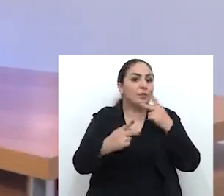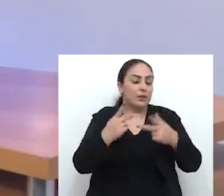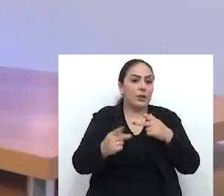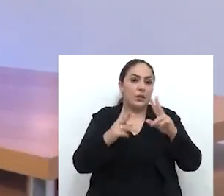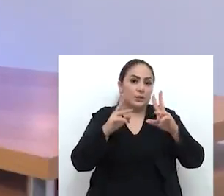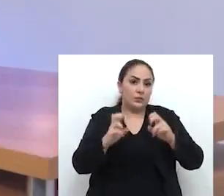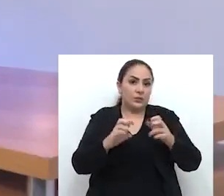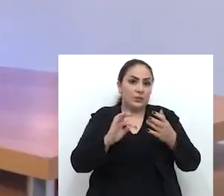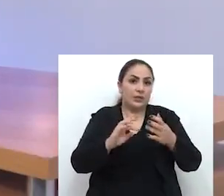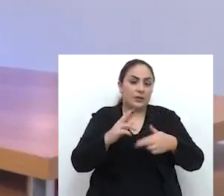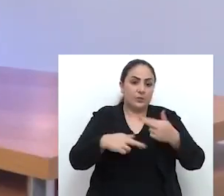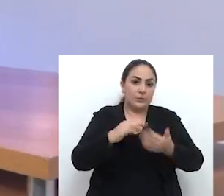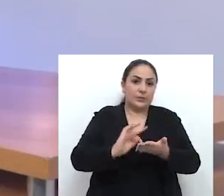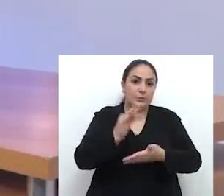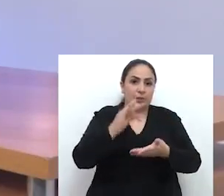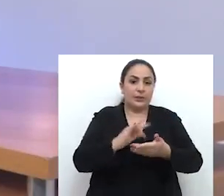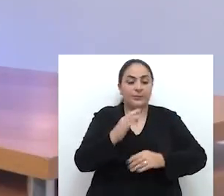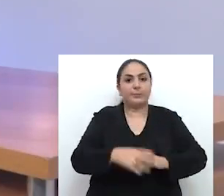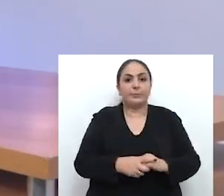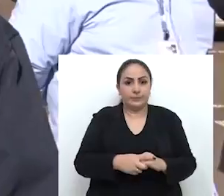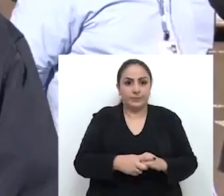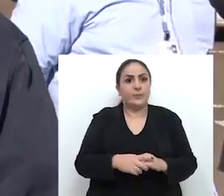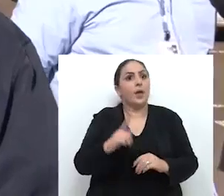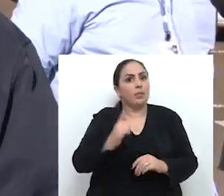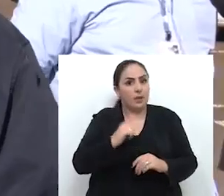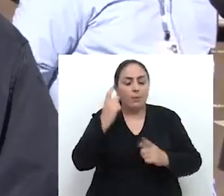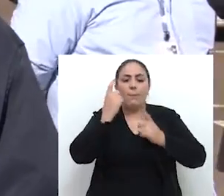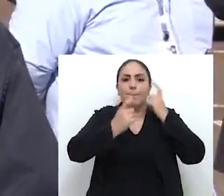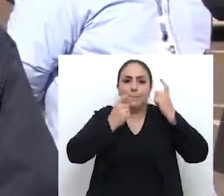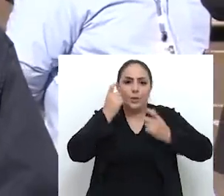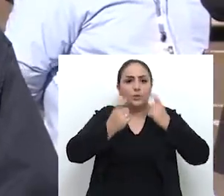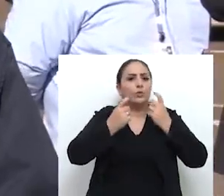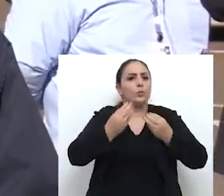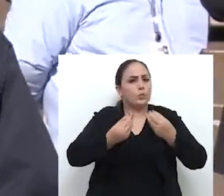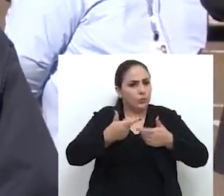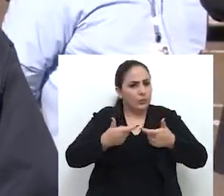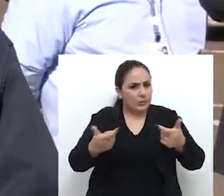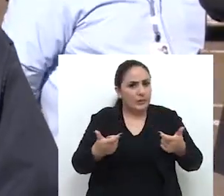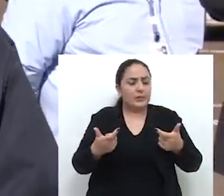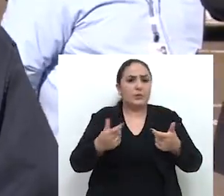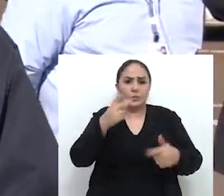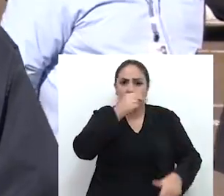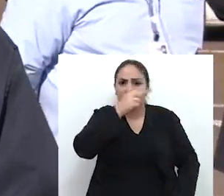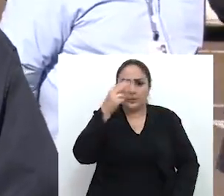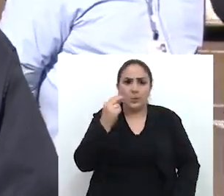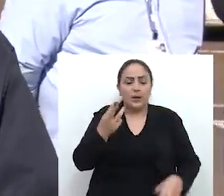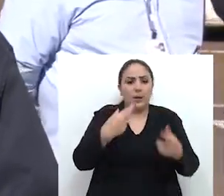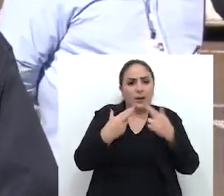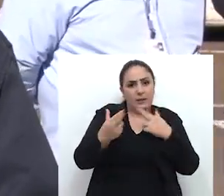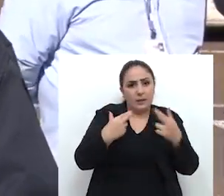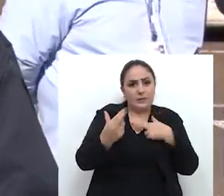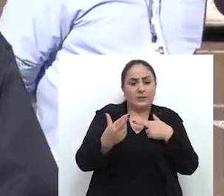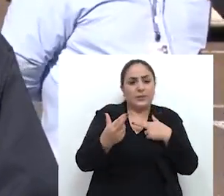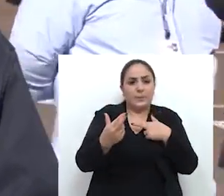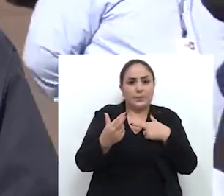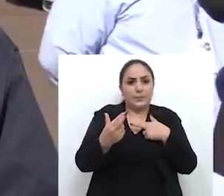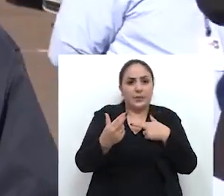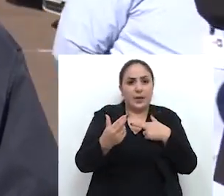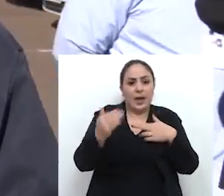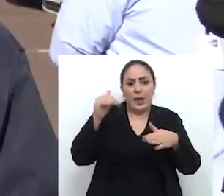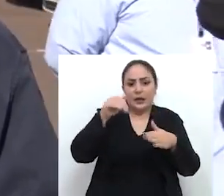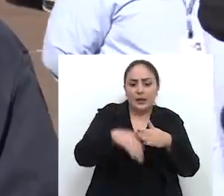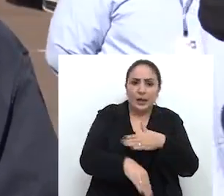o que ele disse sobre a reforma tributária. Existe uma preocupação legítima dos municípios em relação à